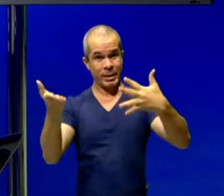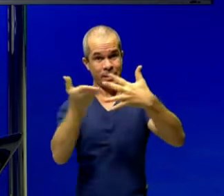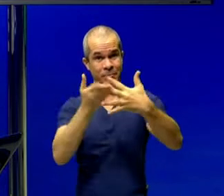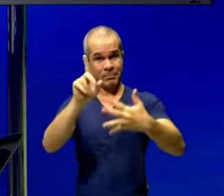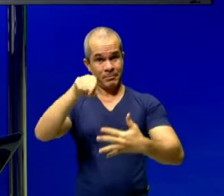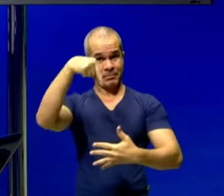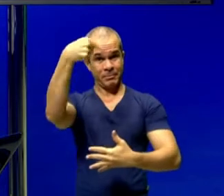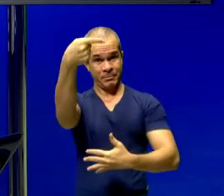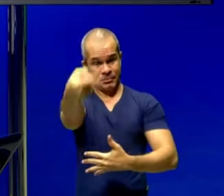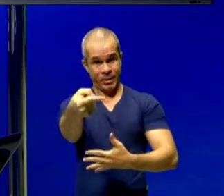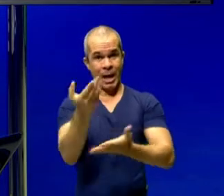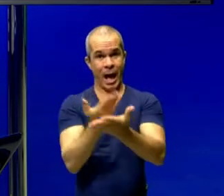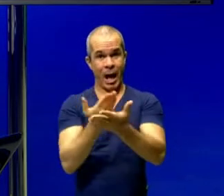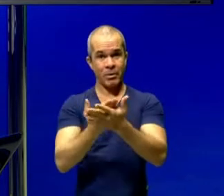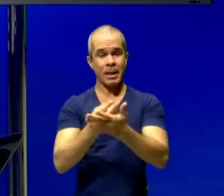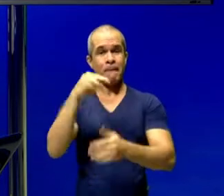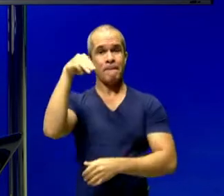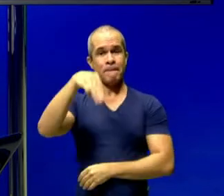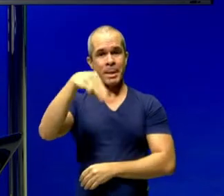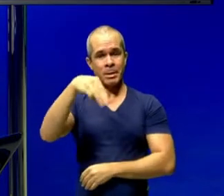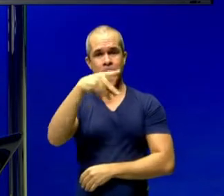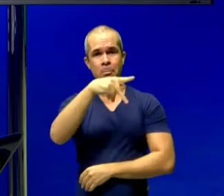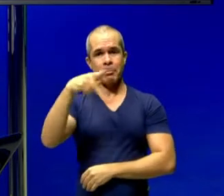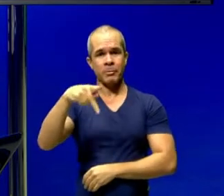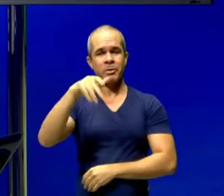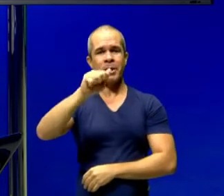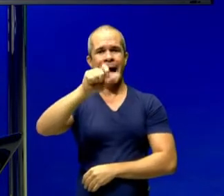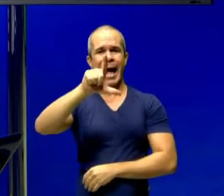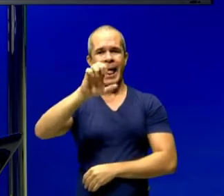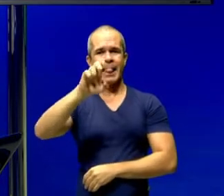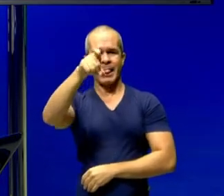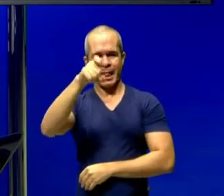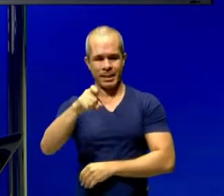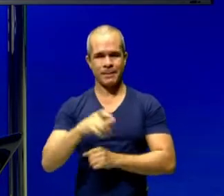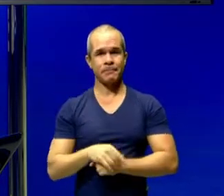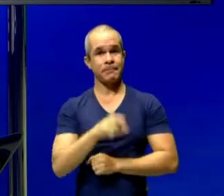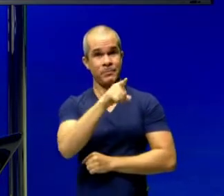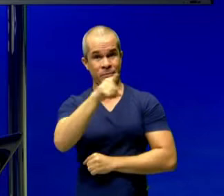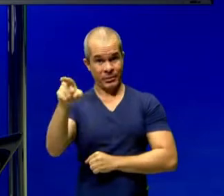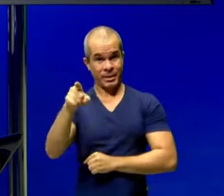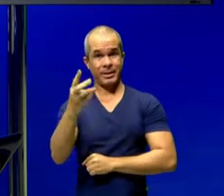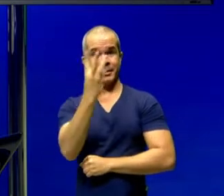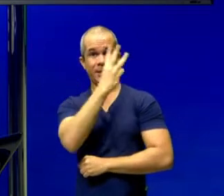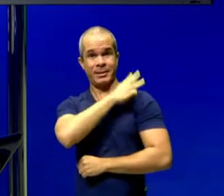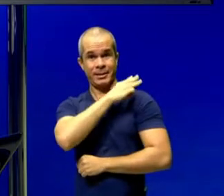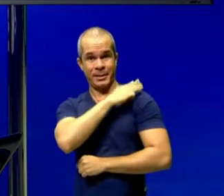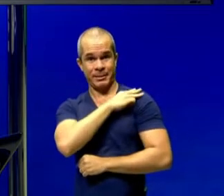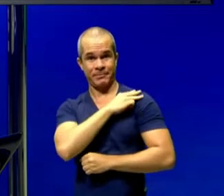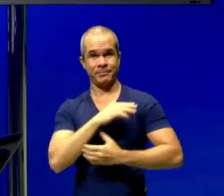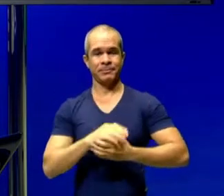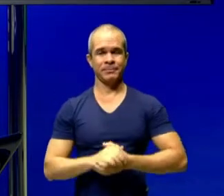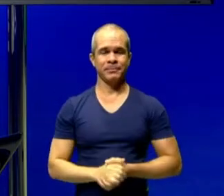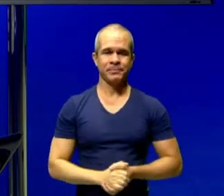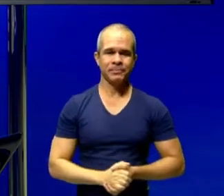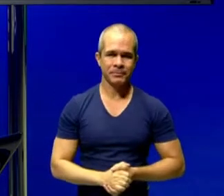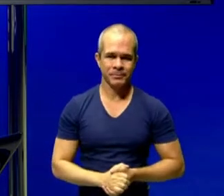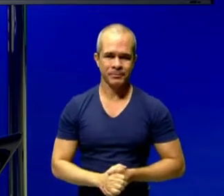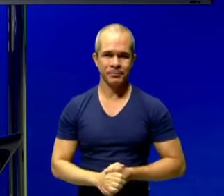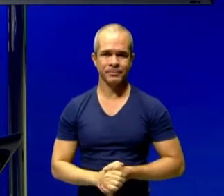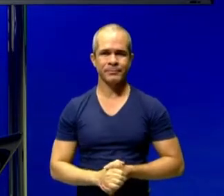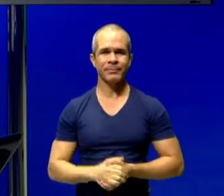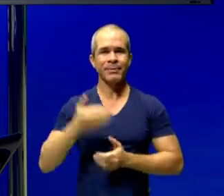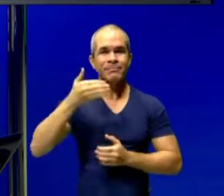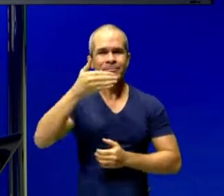intervalo teremos a aula de matemática com o professor Alex, para você que é estudante da terceira série do Ensino Médio.